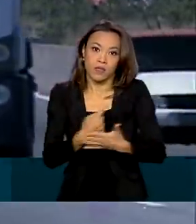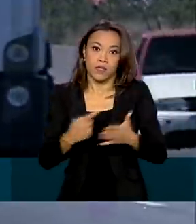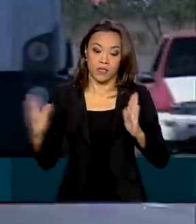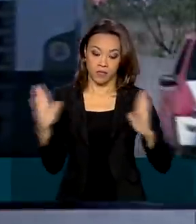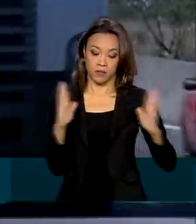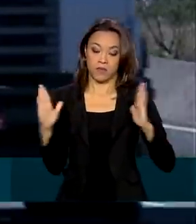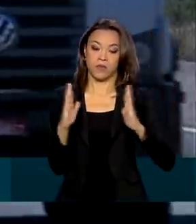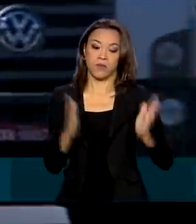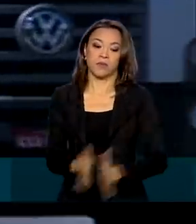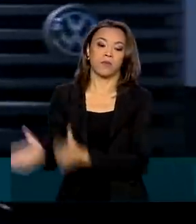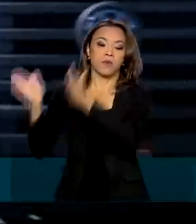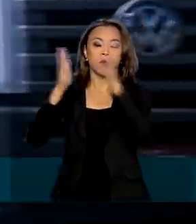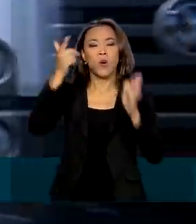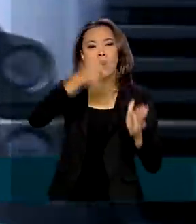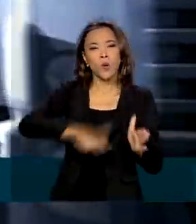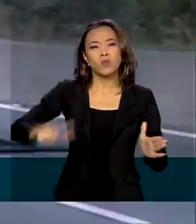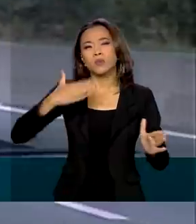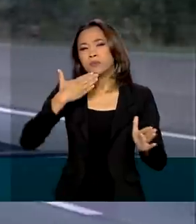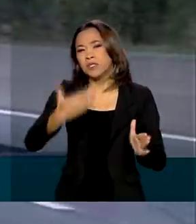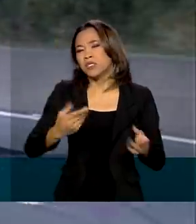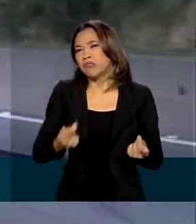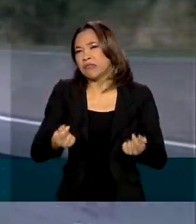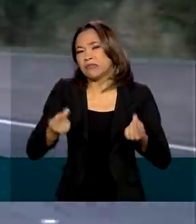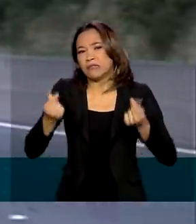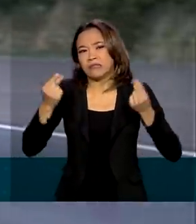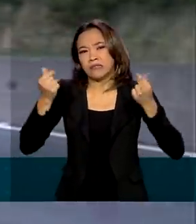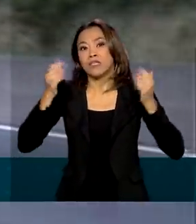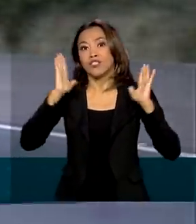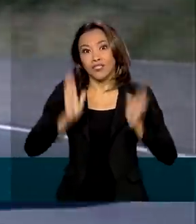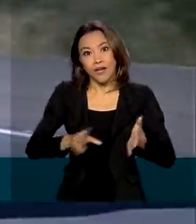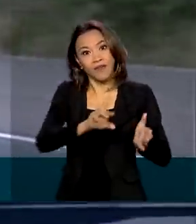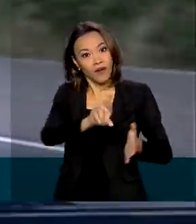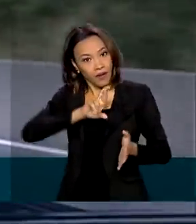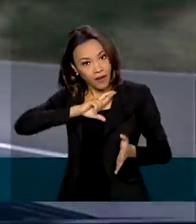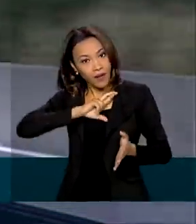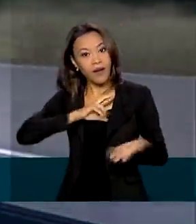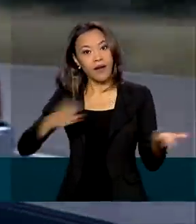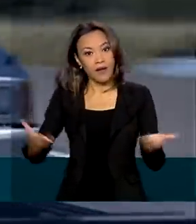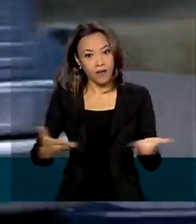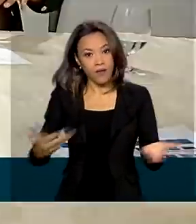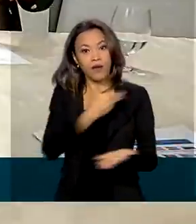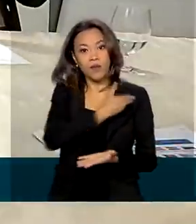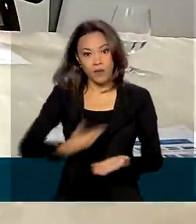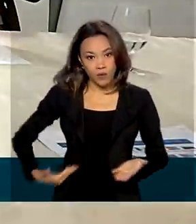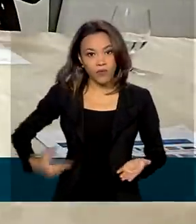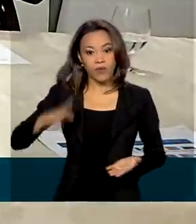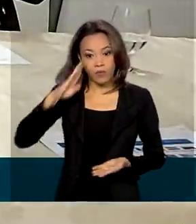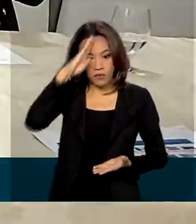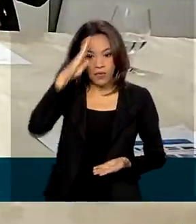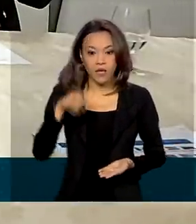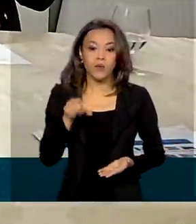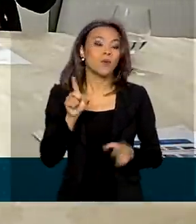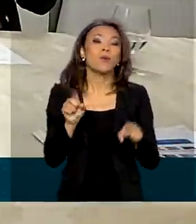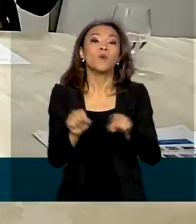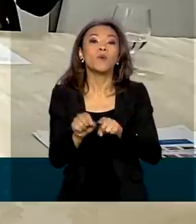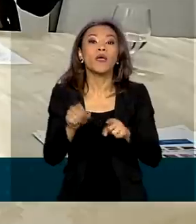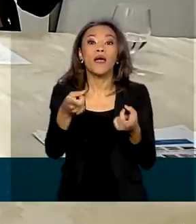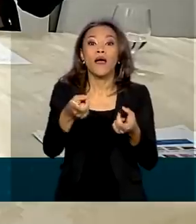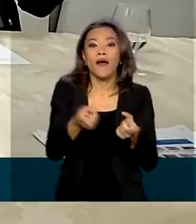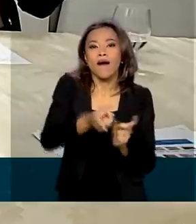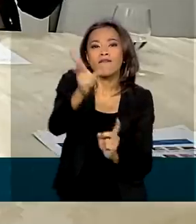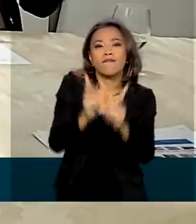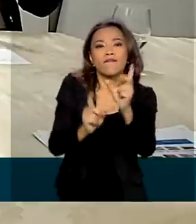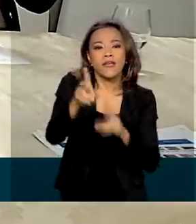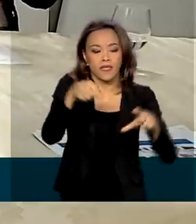reivindicação dos transportadores foi atendida agora pelo governo Bolsonaro. A tarifa de importação de